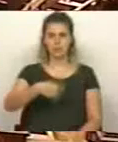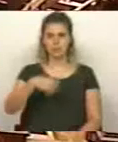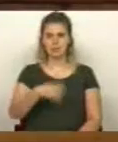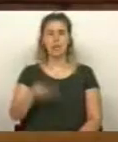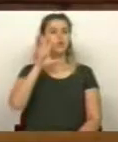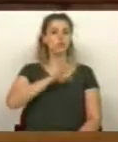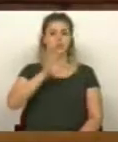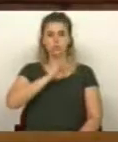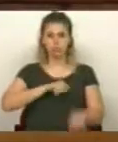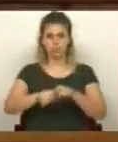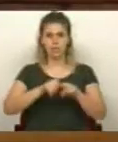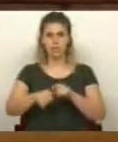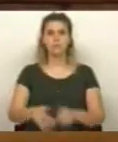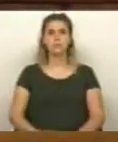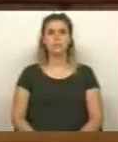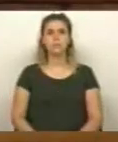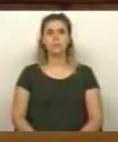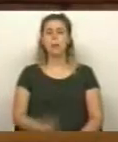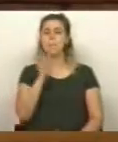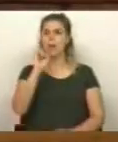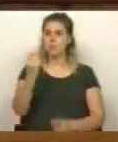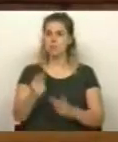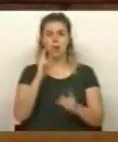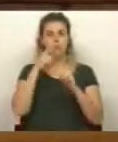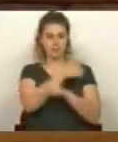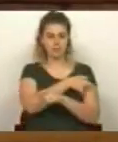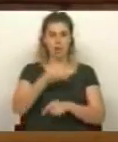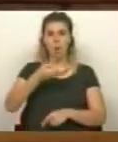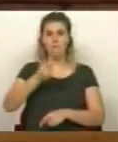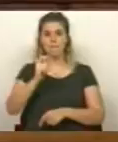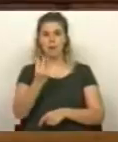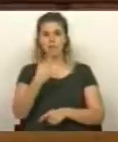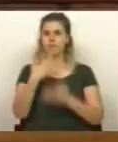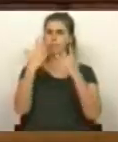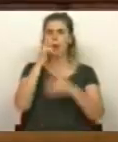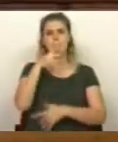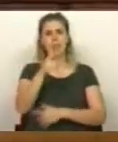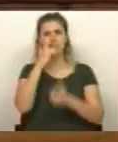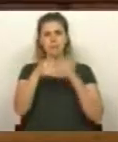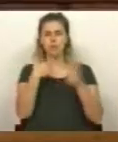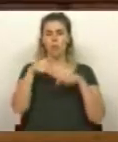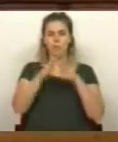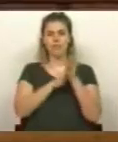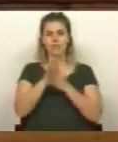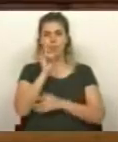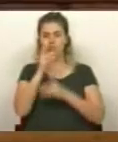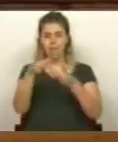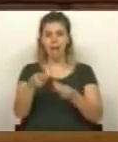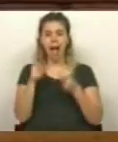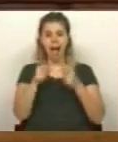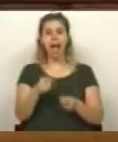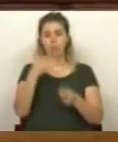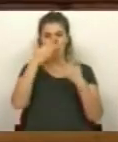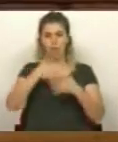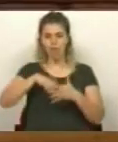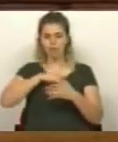Senhoras e senhores deputados, as primeiras palavras para, nome dos Verdes, saudar os milhares de cidadãos que fizeram uso deste importante instrumento da